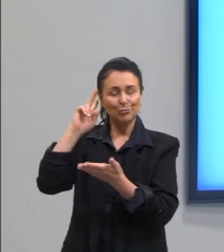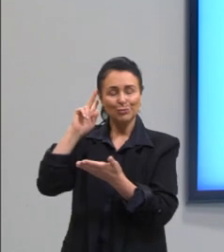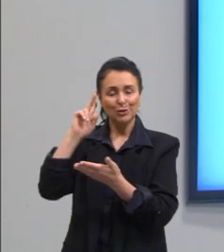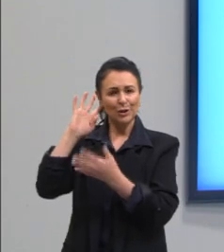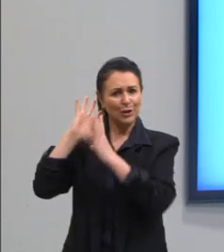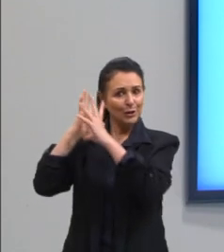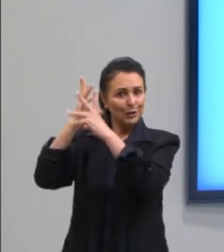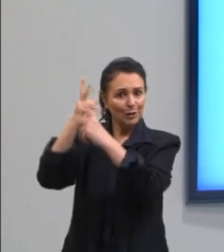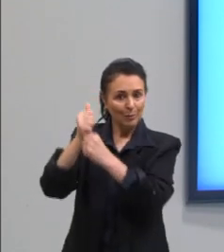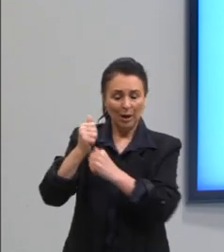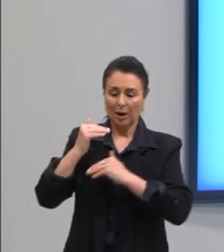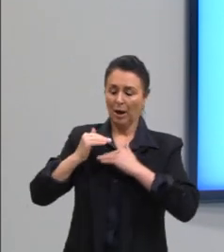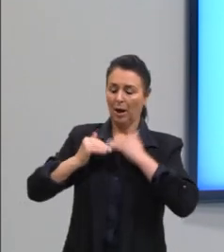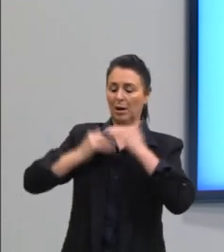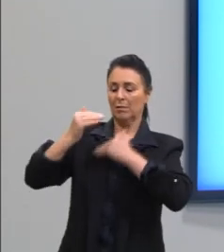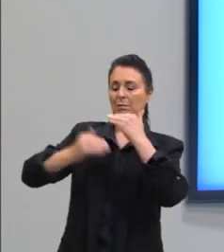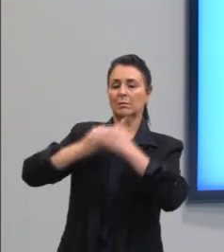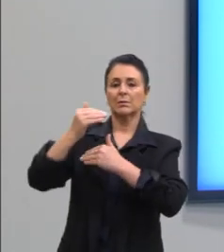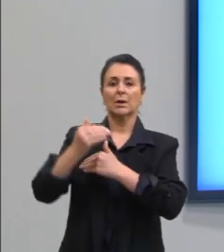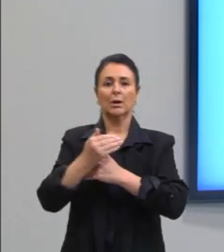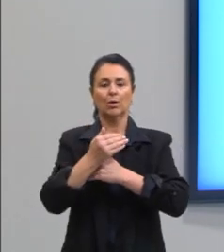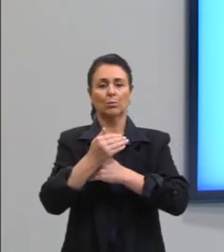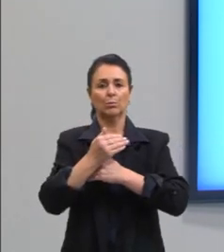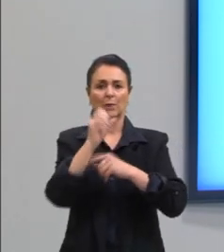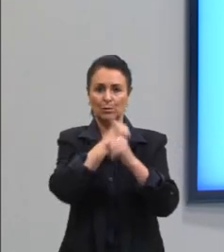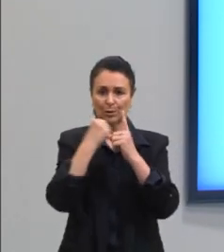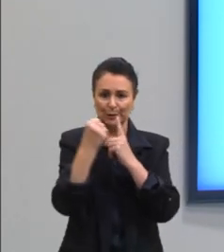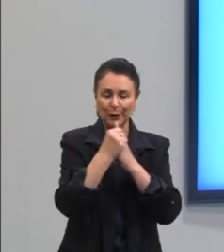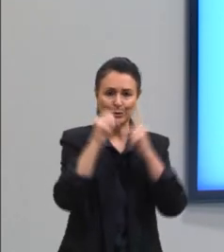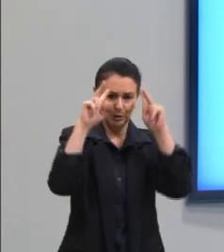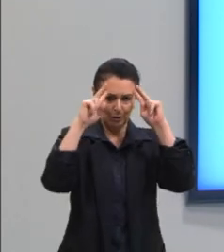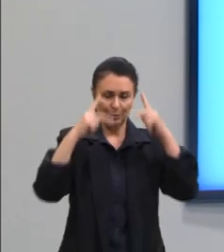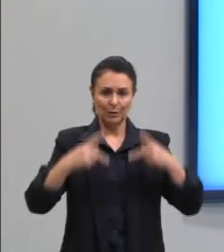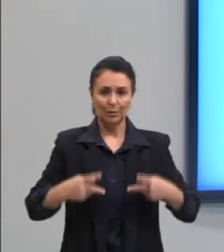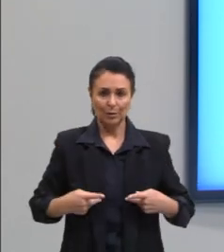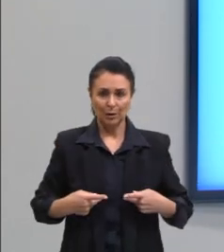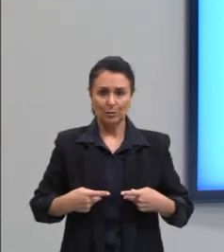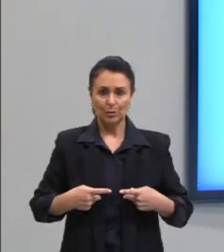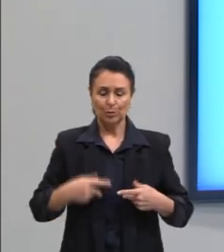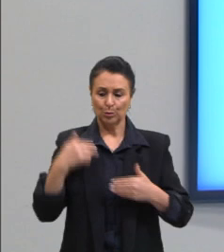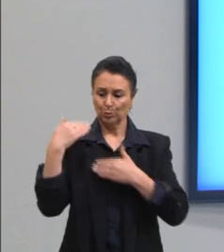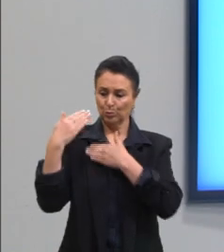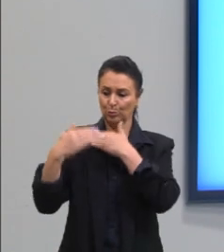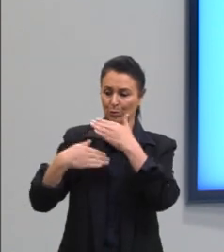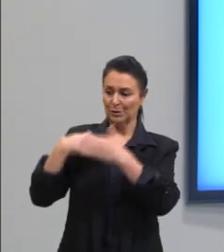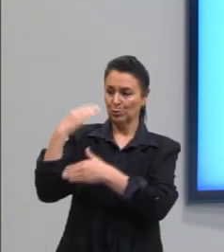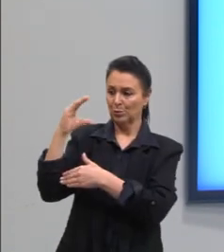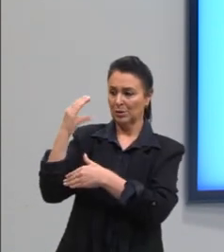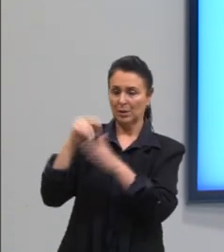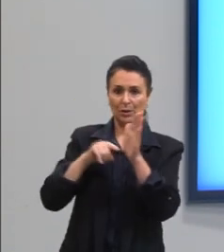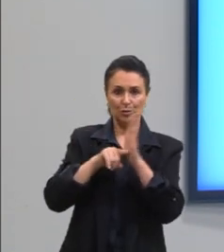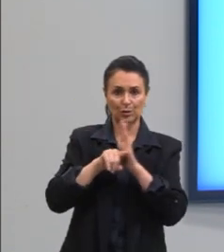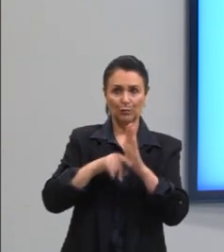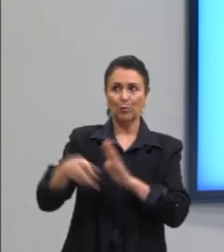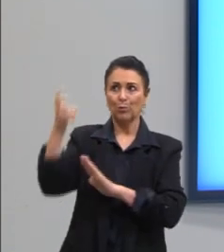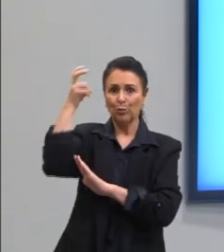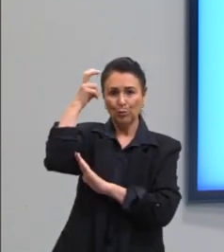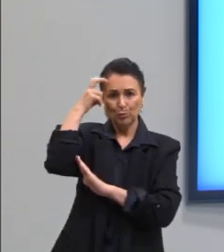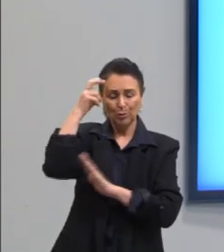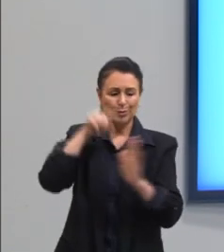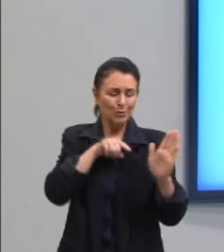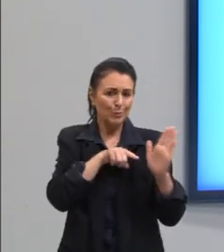a evolução do homem, do processo científico, do processo cultural, de